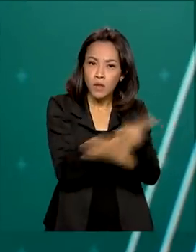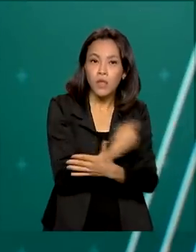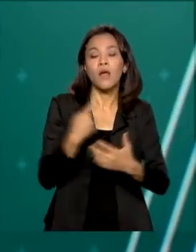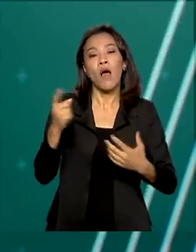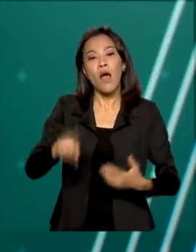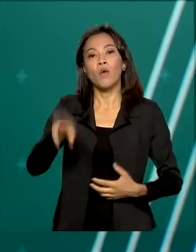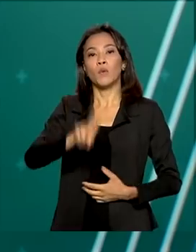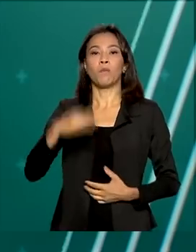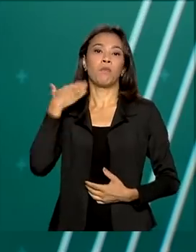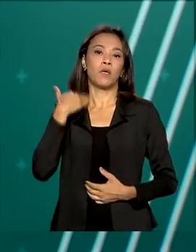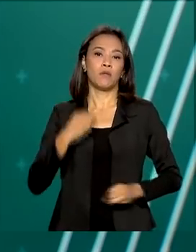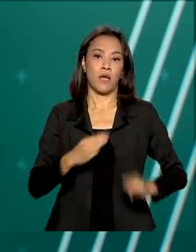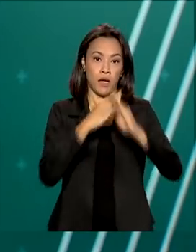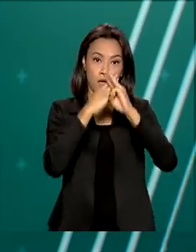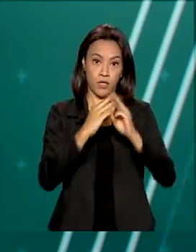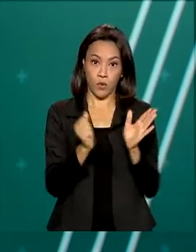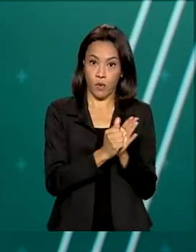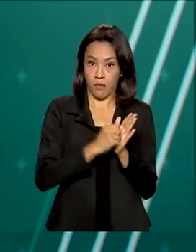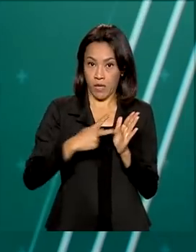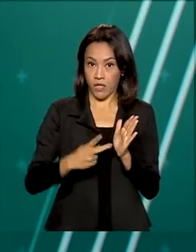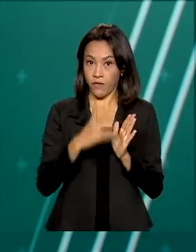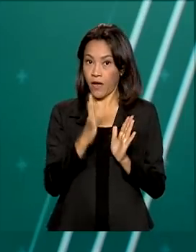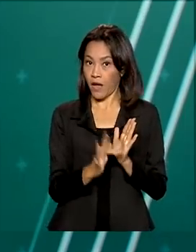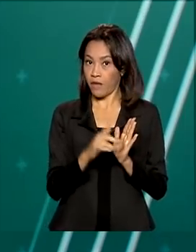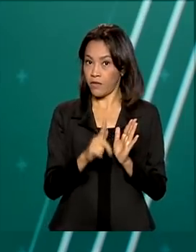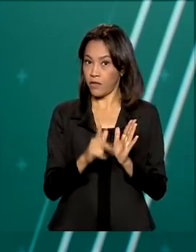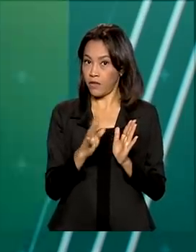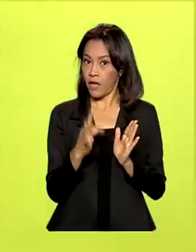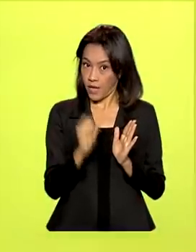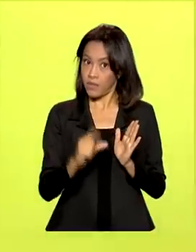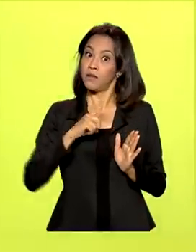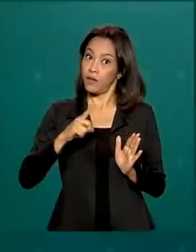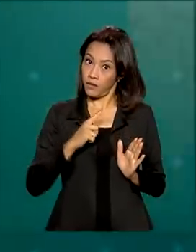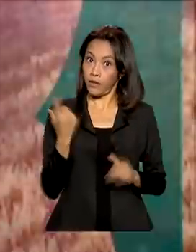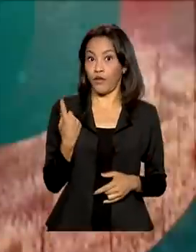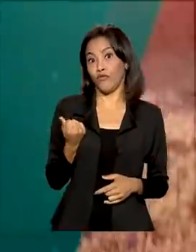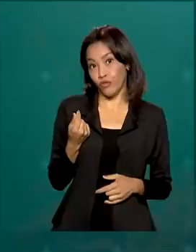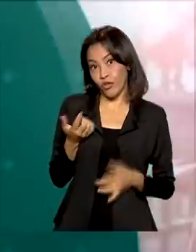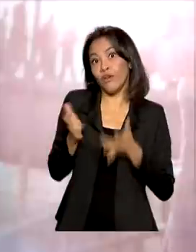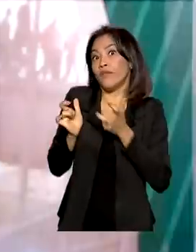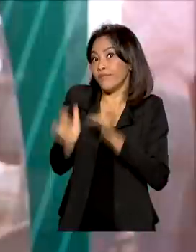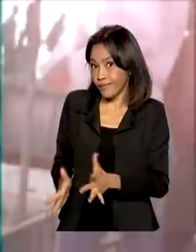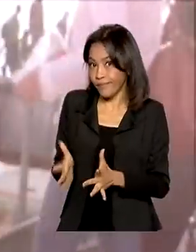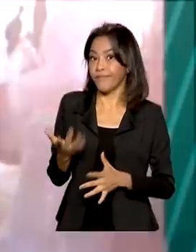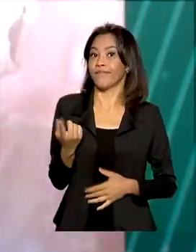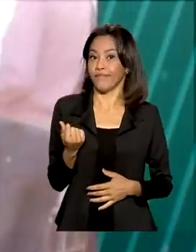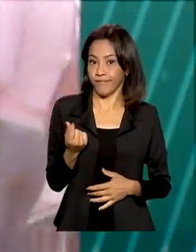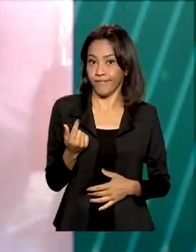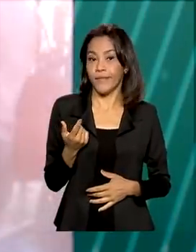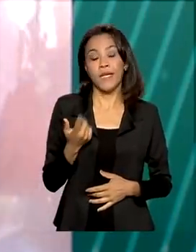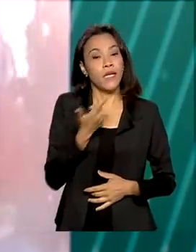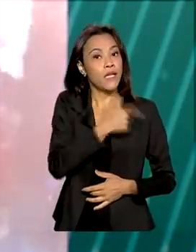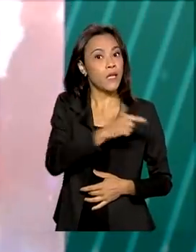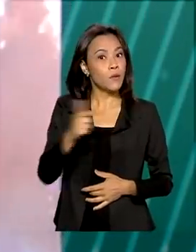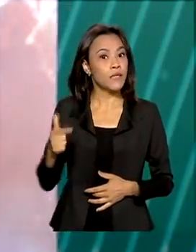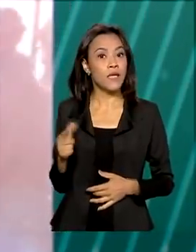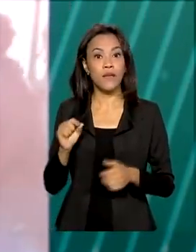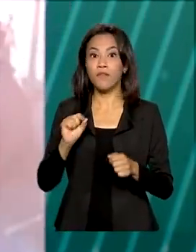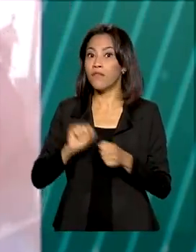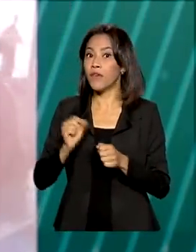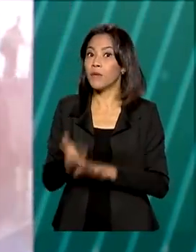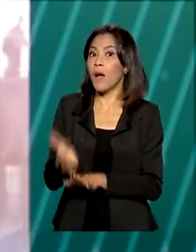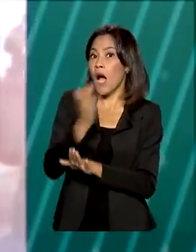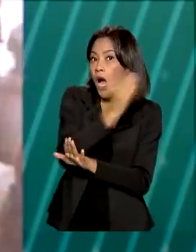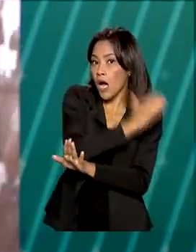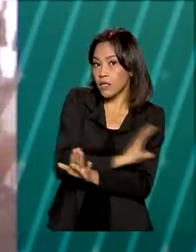meio do aplicativo FGTS. É necessário possuir saldo positivo na conta do FGTS e não ter realizado o saque